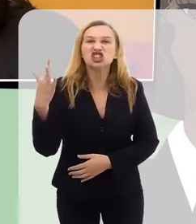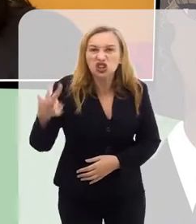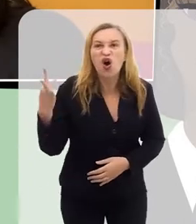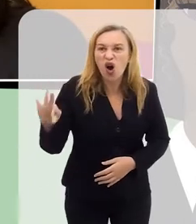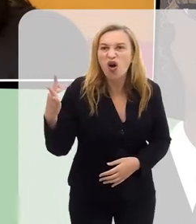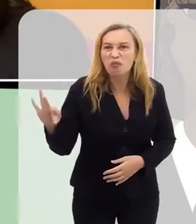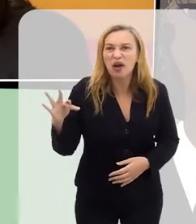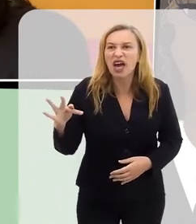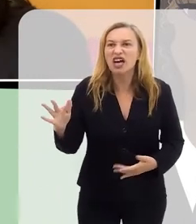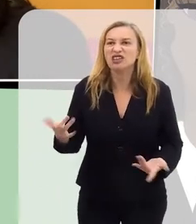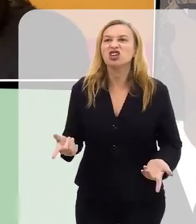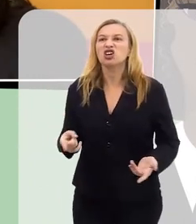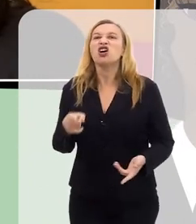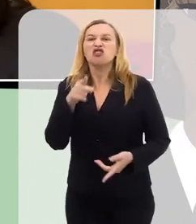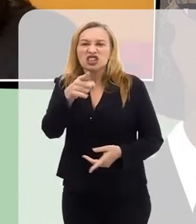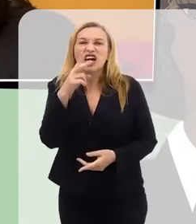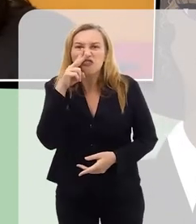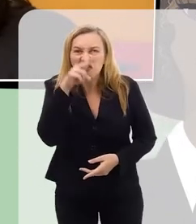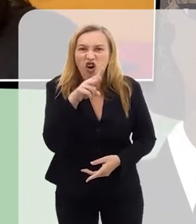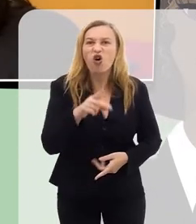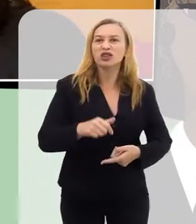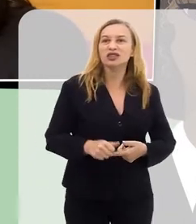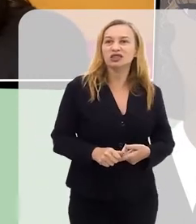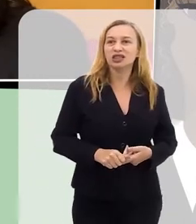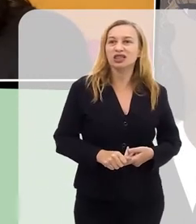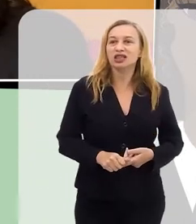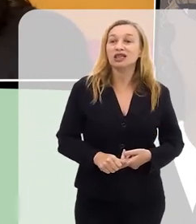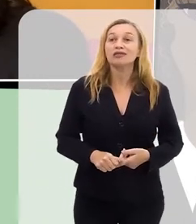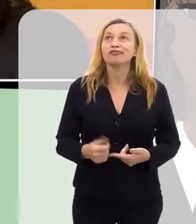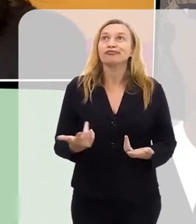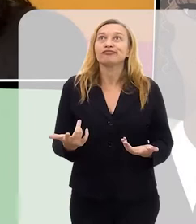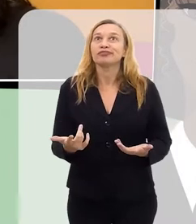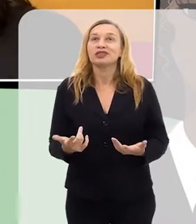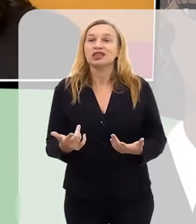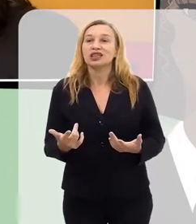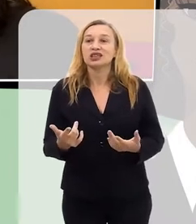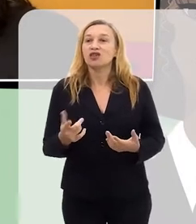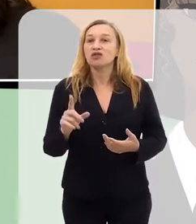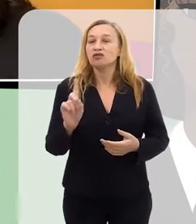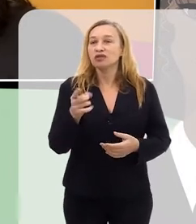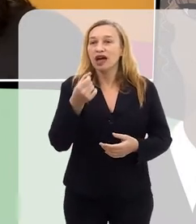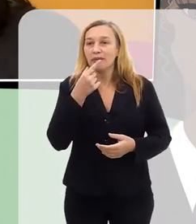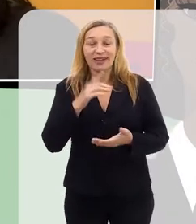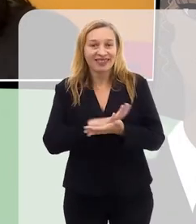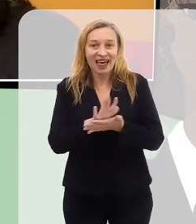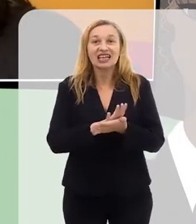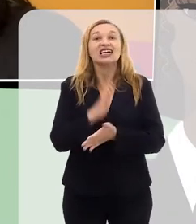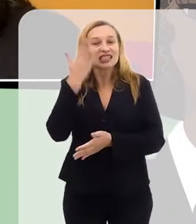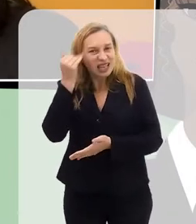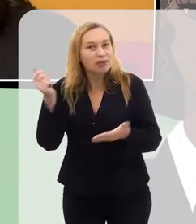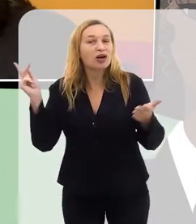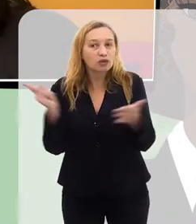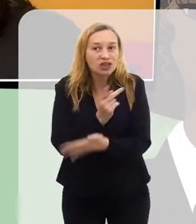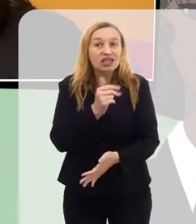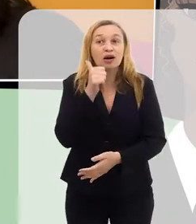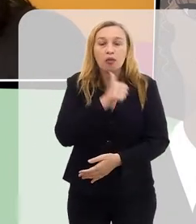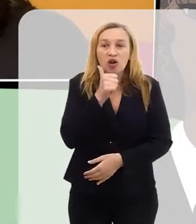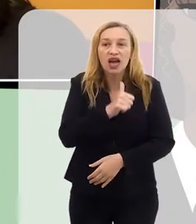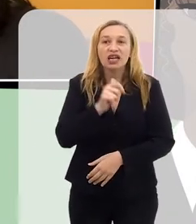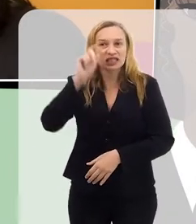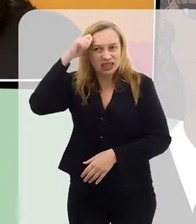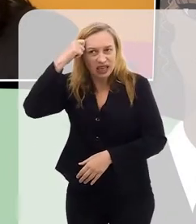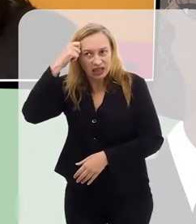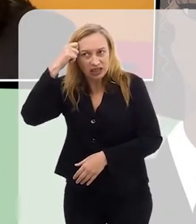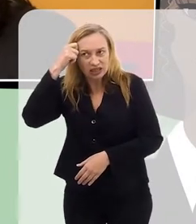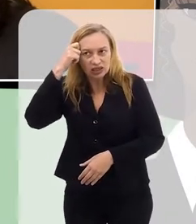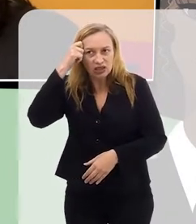mesmo, você tá, você é forte, né? Então, a gente não vai dar analgesia. Então, a gente sabe que isso acontece e que as mulheres negras